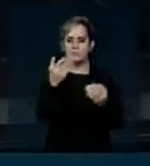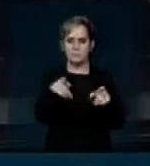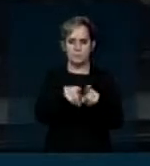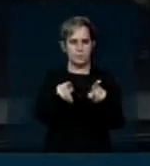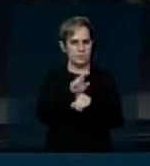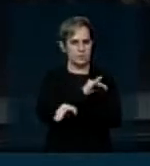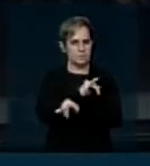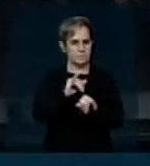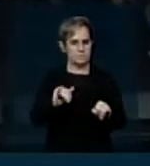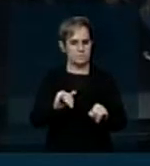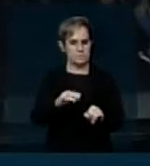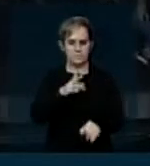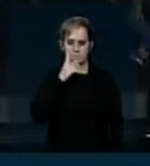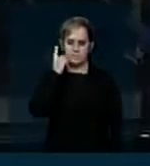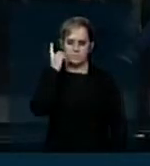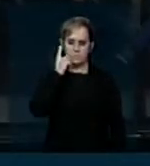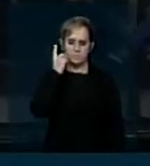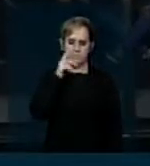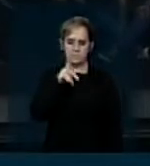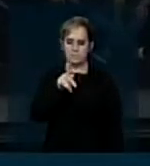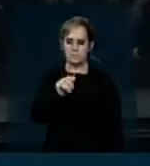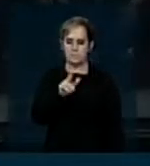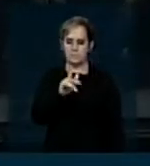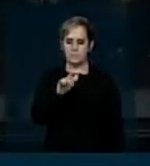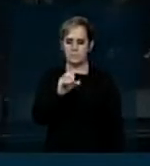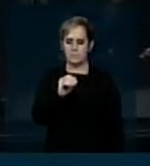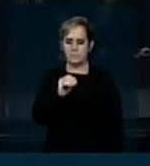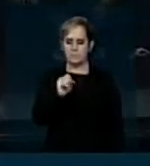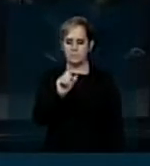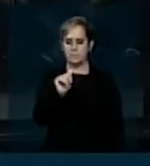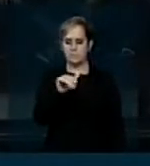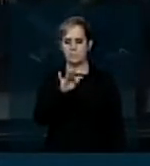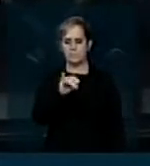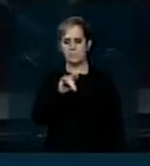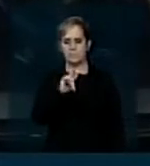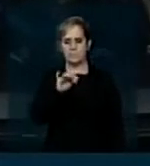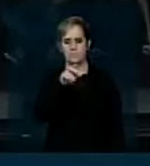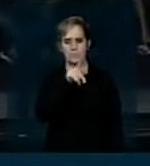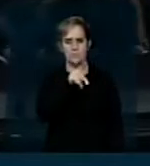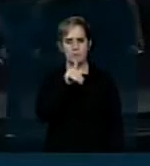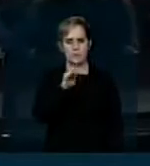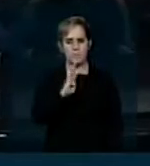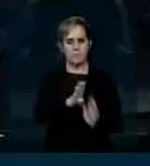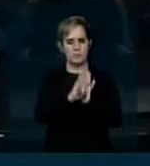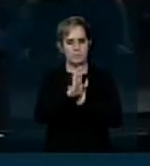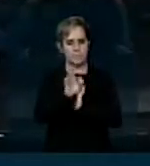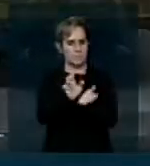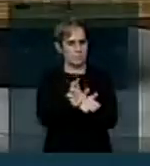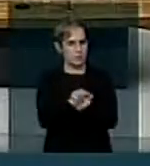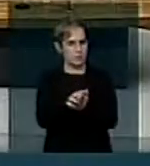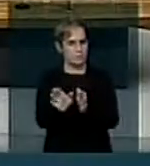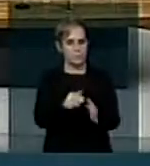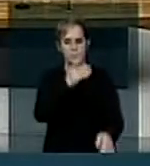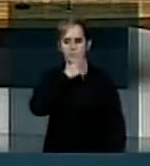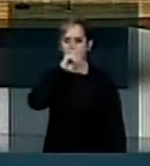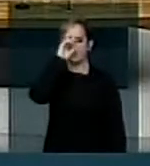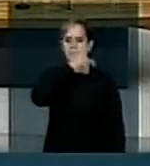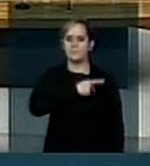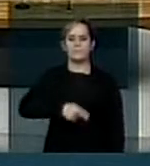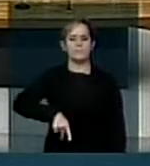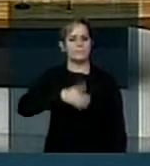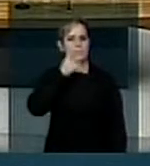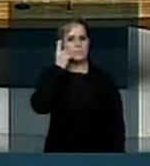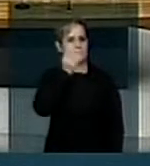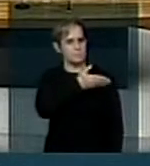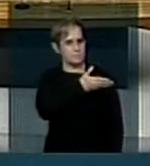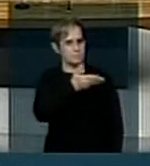...intervenção ao ilustre deputado Paulo Rupo Santiago, PDT Pernambuco. Senhor presidente, senhoras e senhores deputados, com a tolerância de vossa